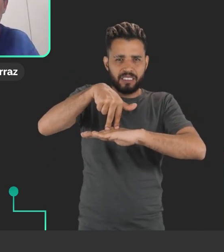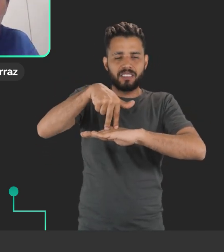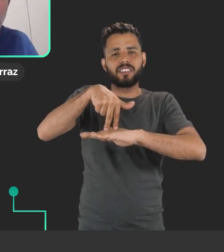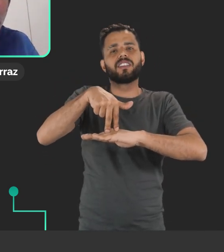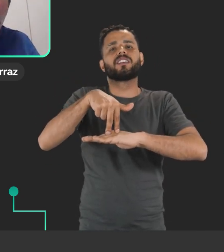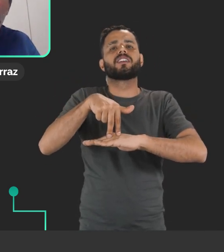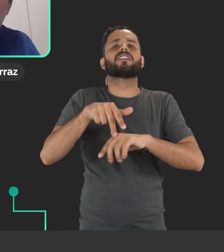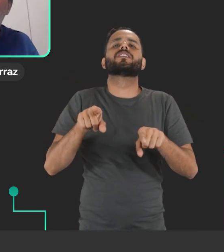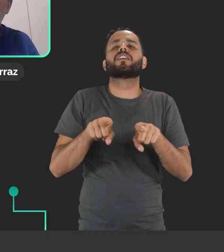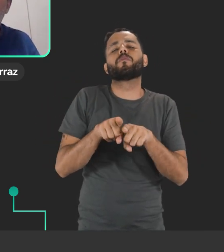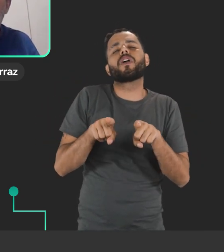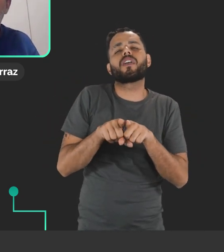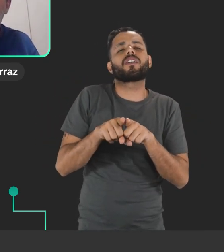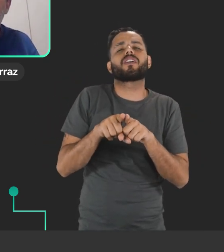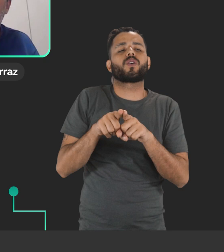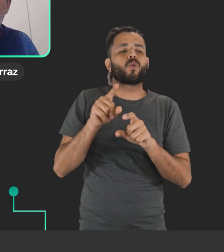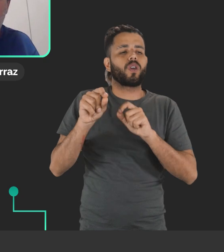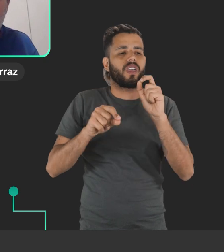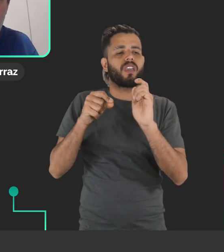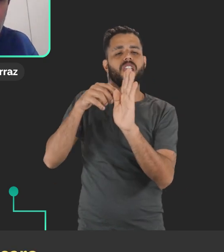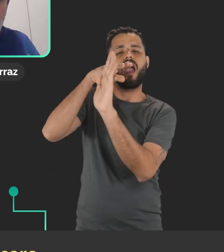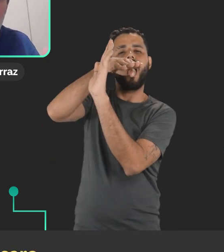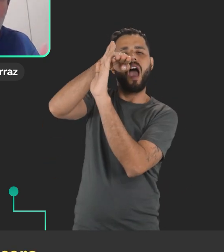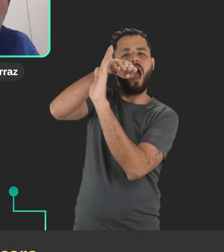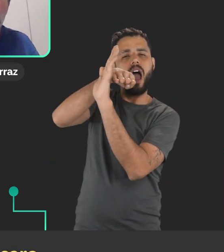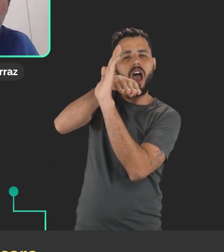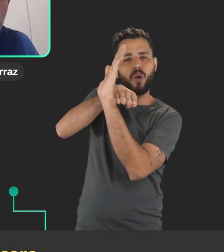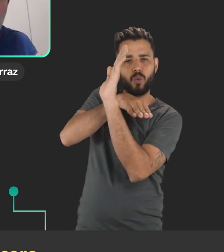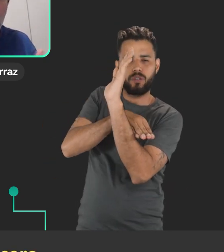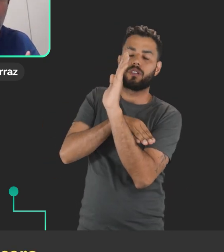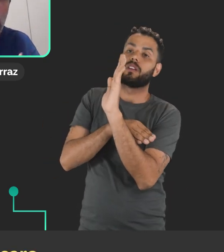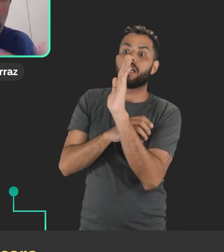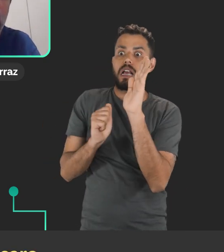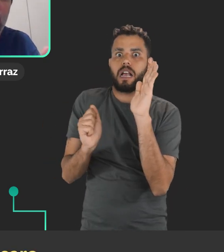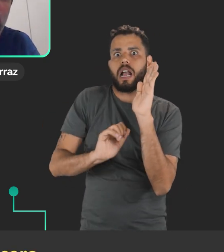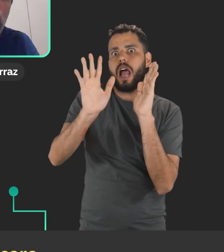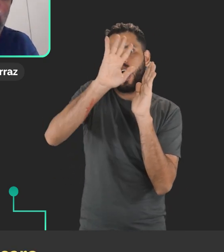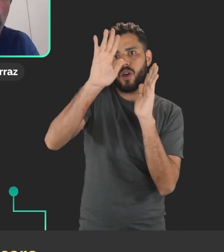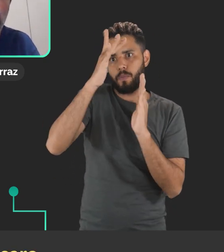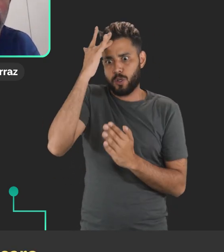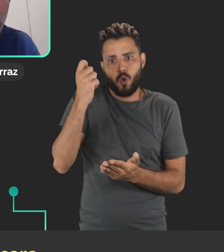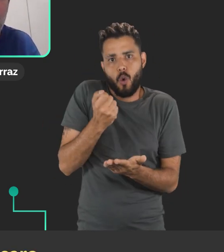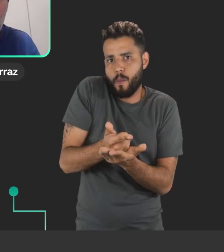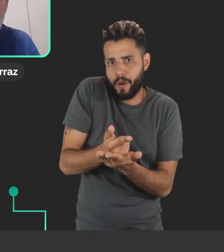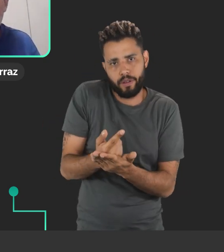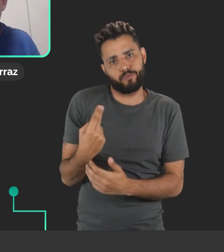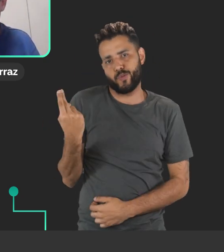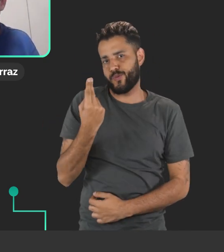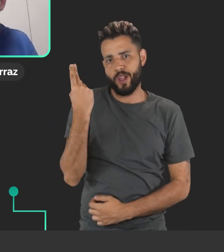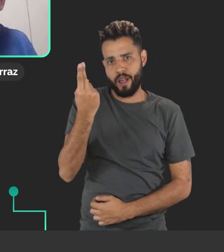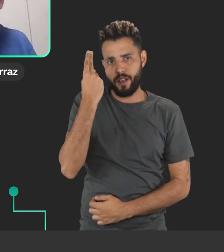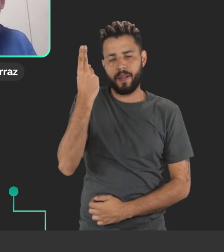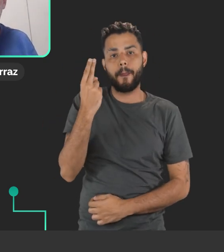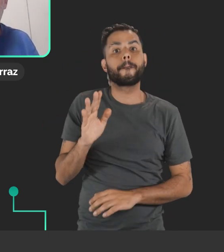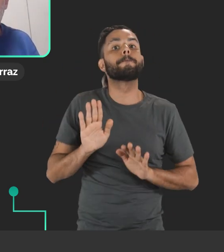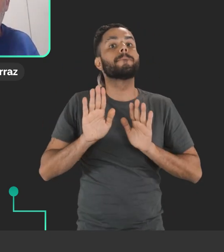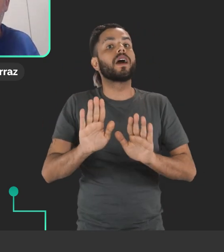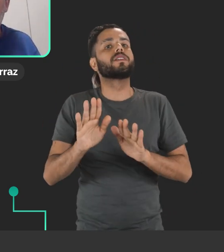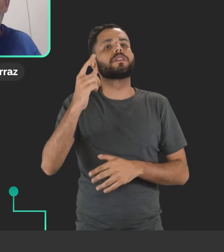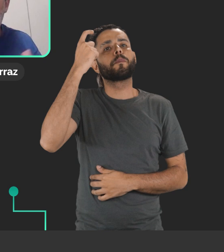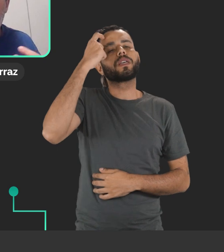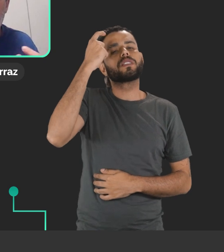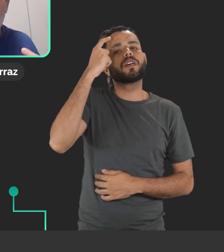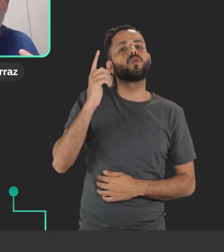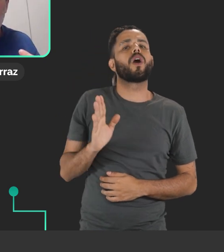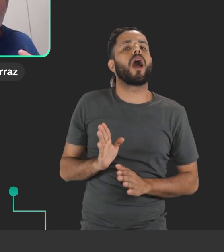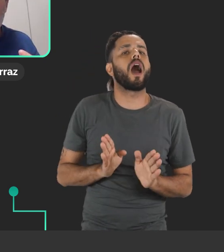Até a questão de hardware, né? Que pode ser um hardware muito caro e nem todo mundo pode ter acesso. Mas pensando na acessibilidade,